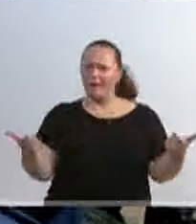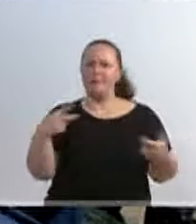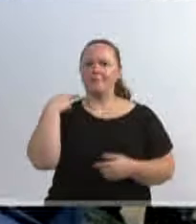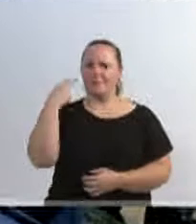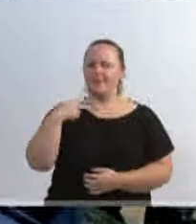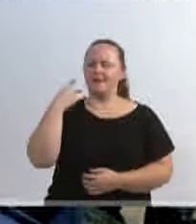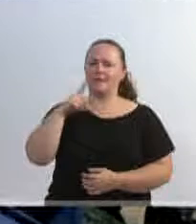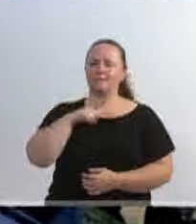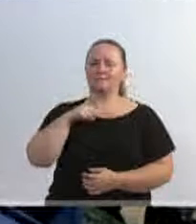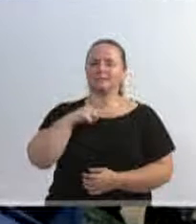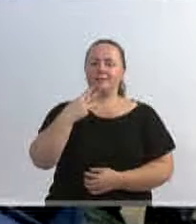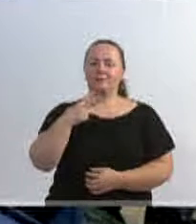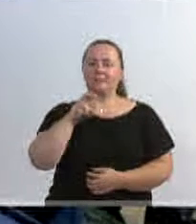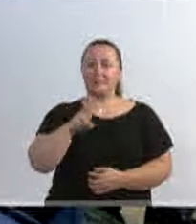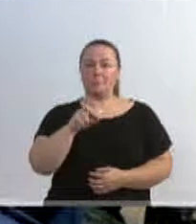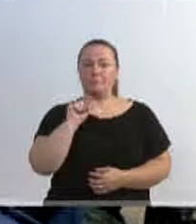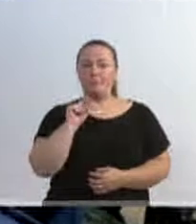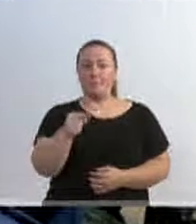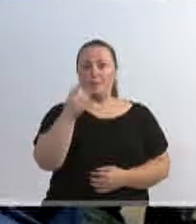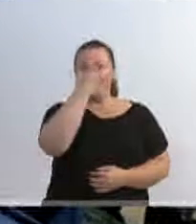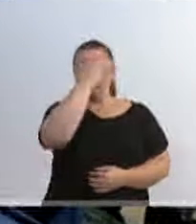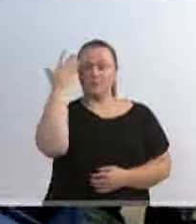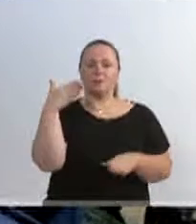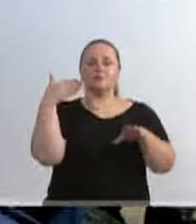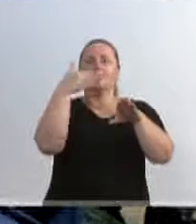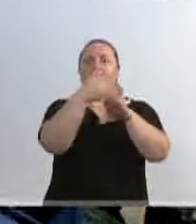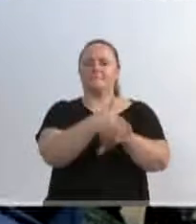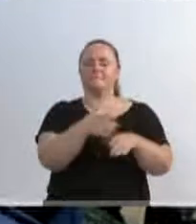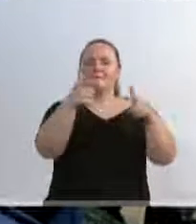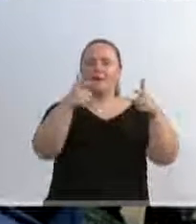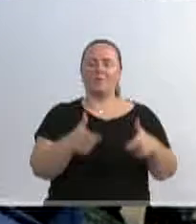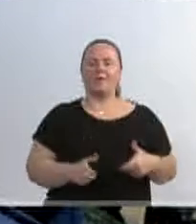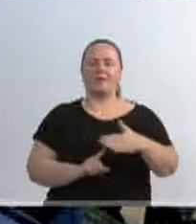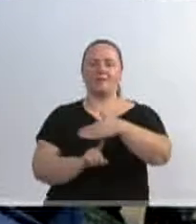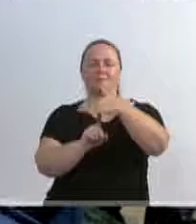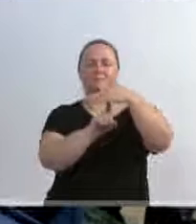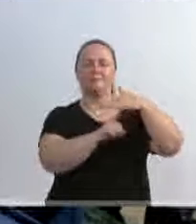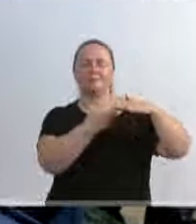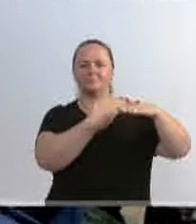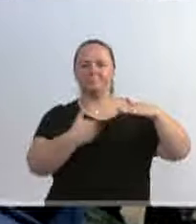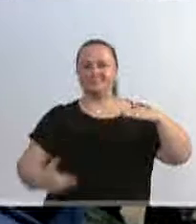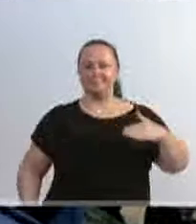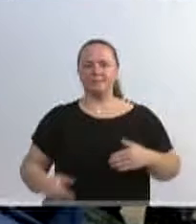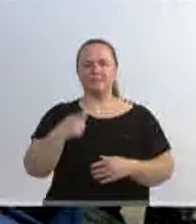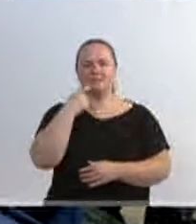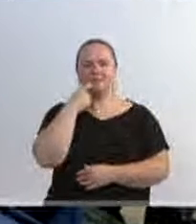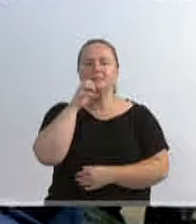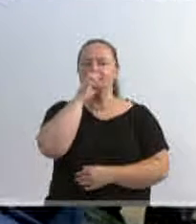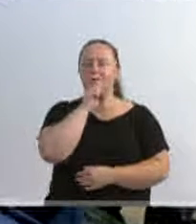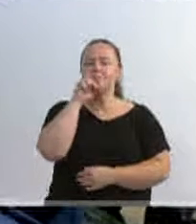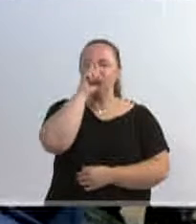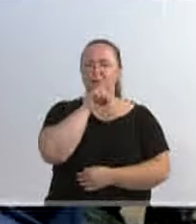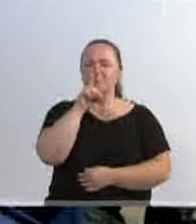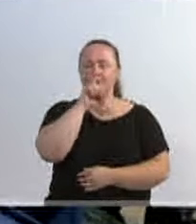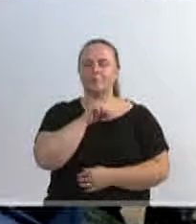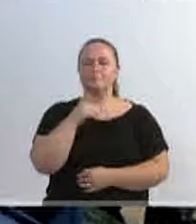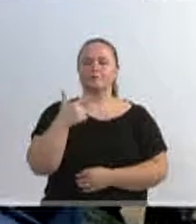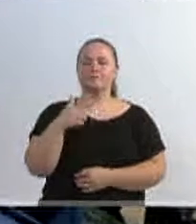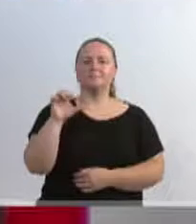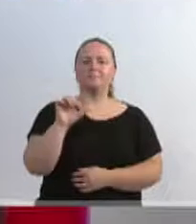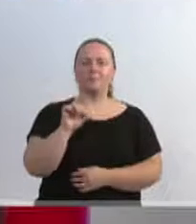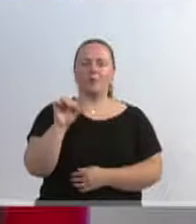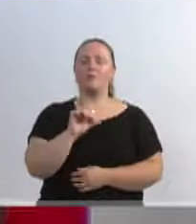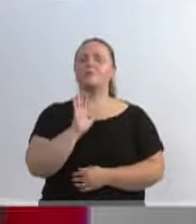35 mil que passaram por este final de semana, sexta, sábado e domingo, na 29ª Feira da